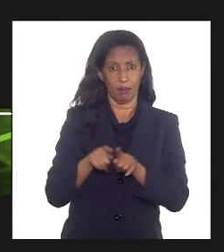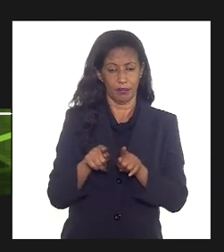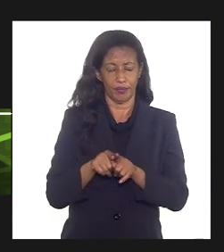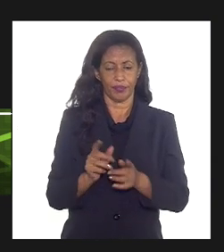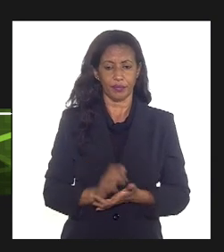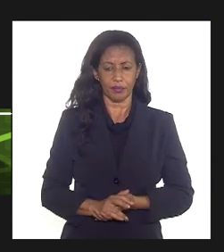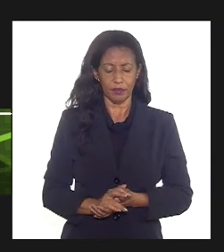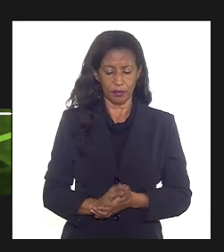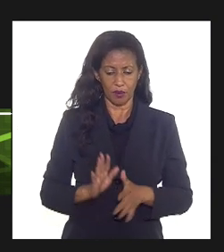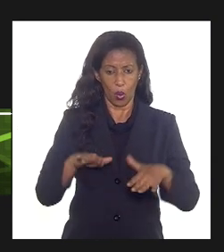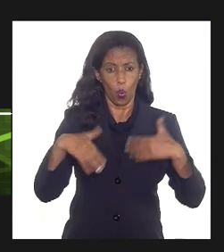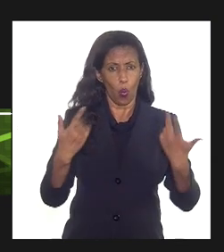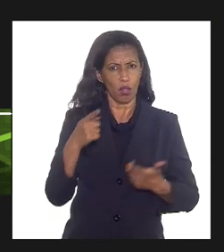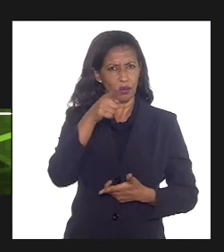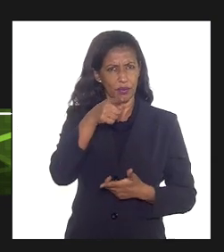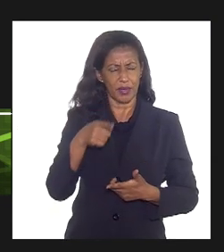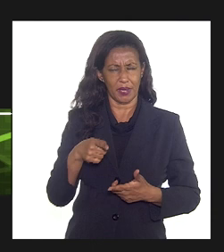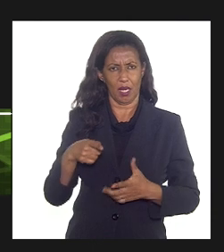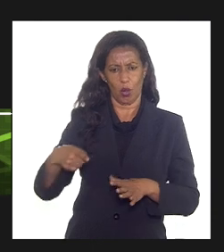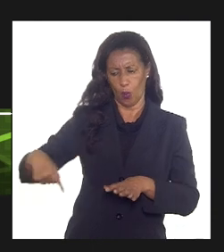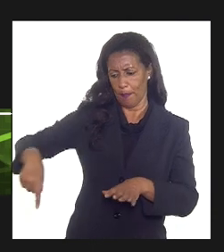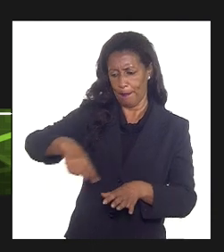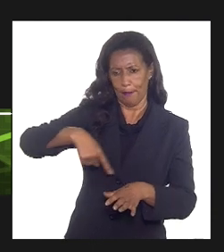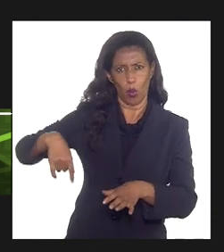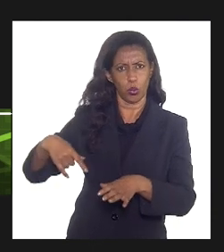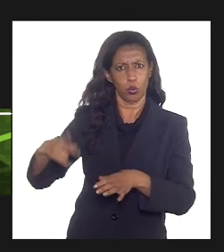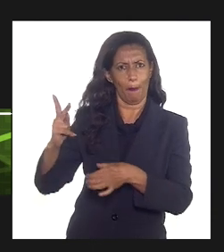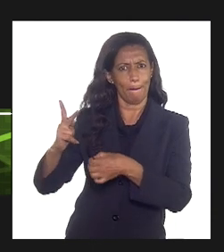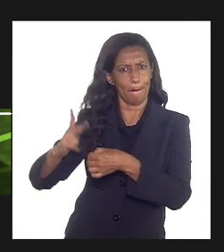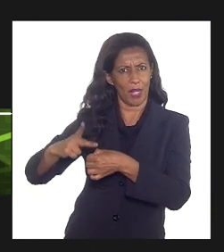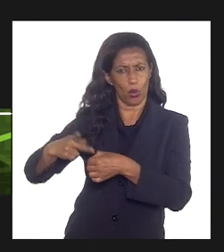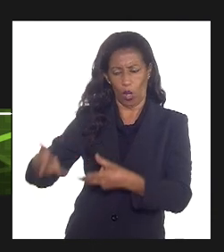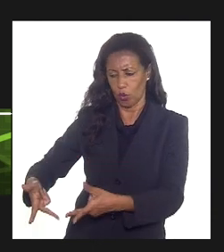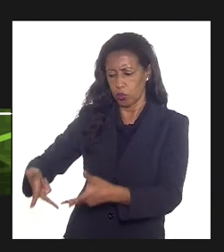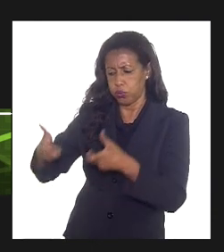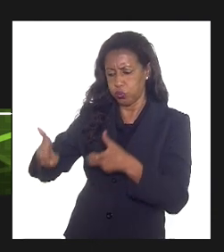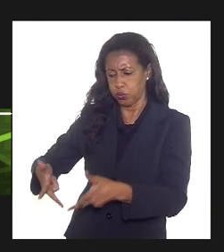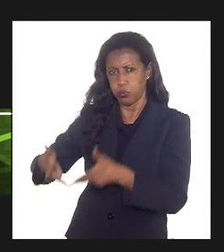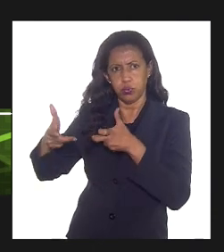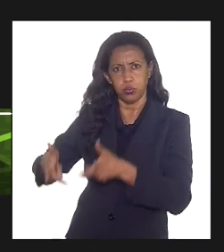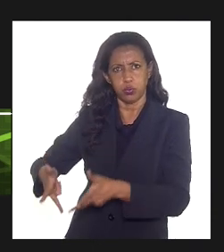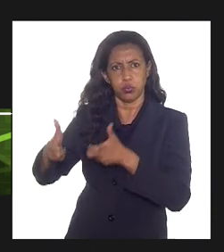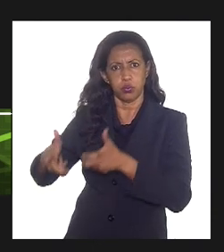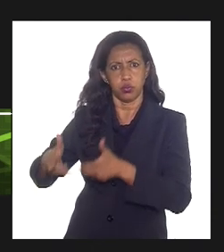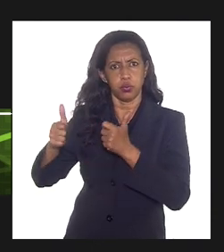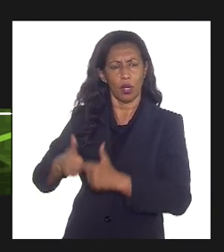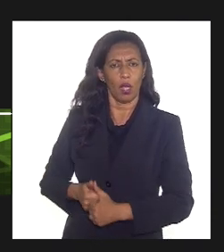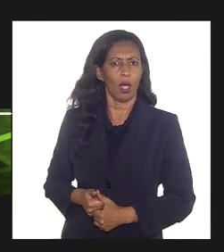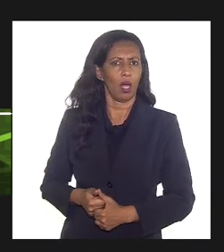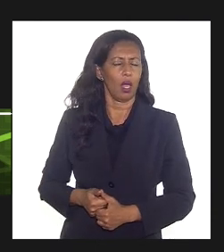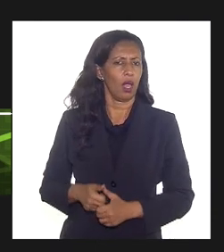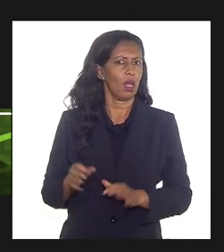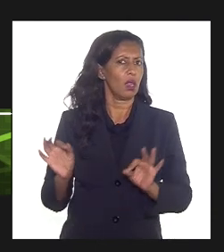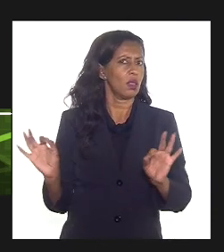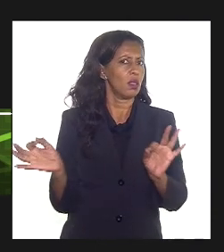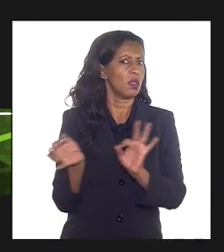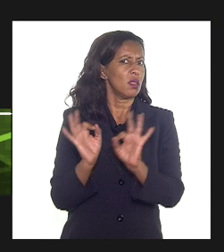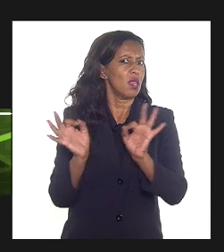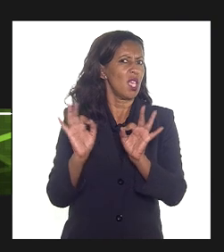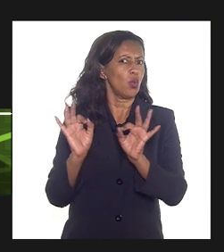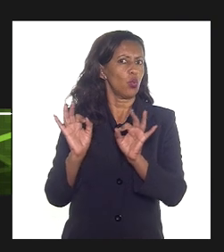quando você explora um poço, pela questão do conteúdo local, nem tudo é